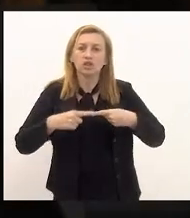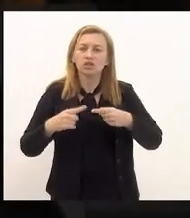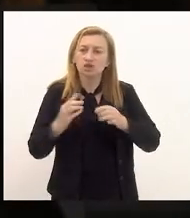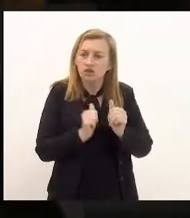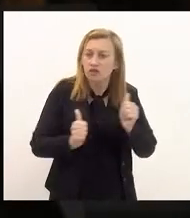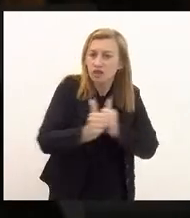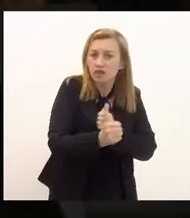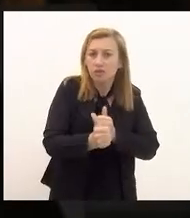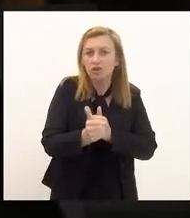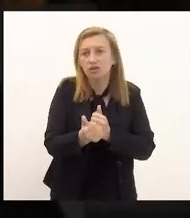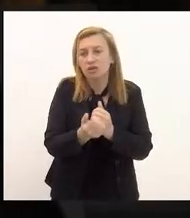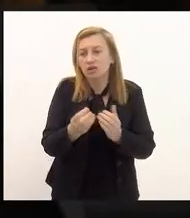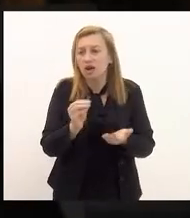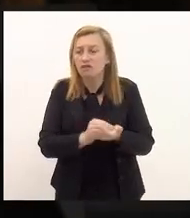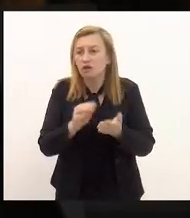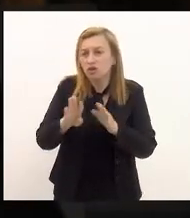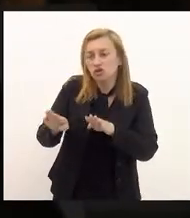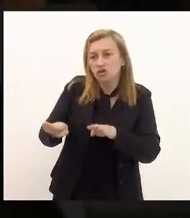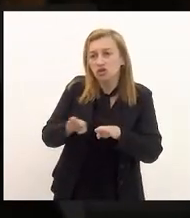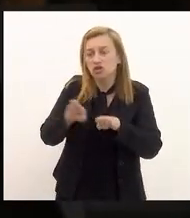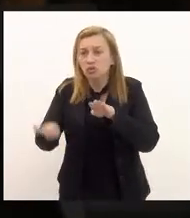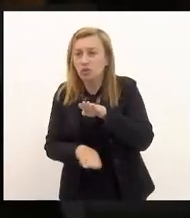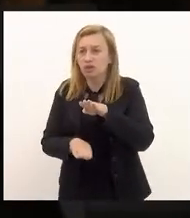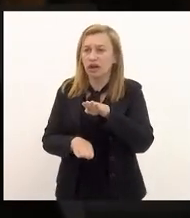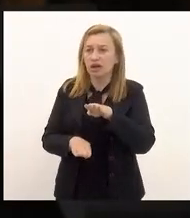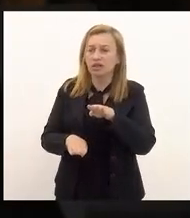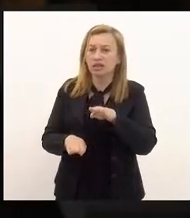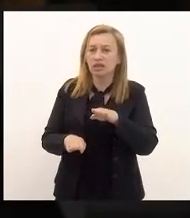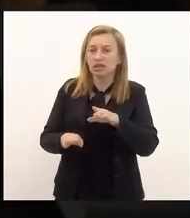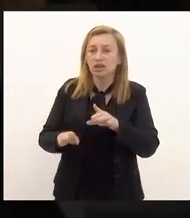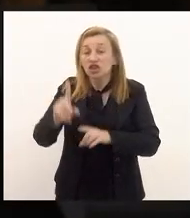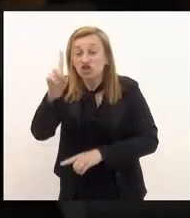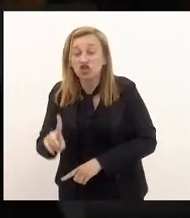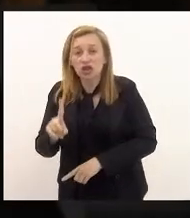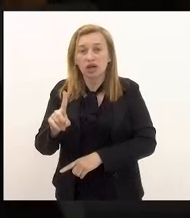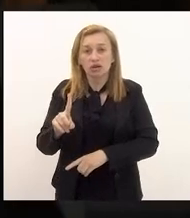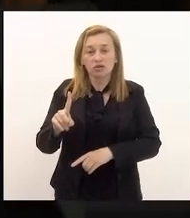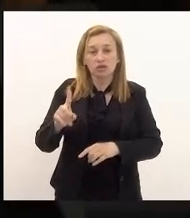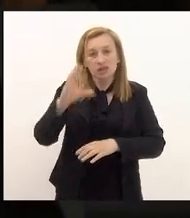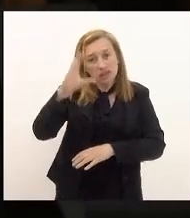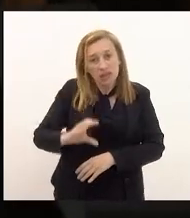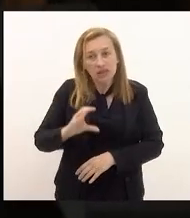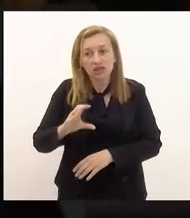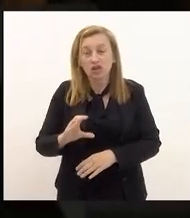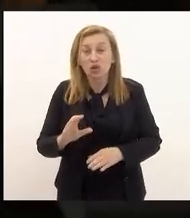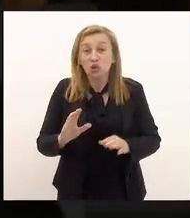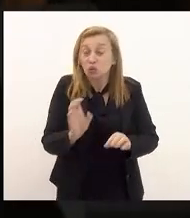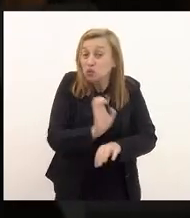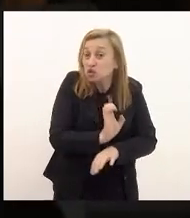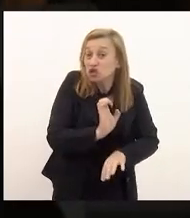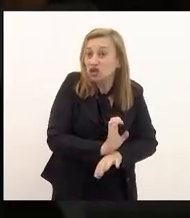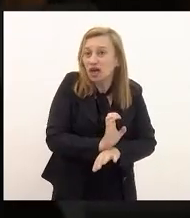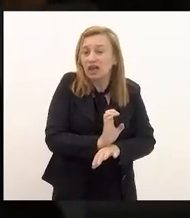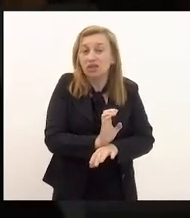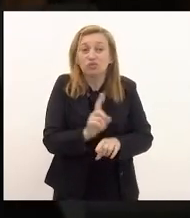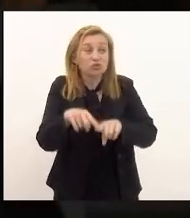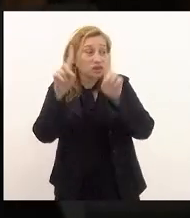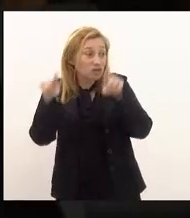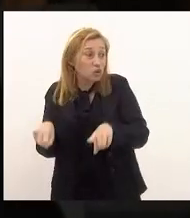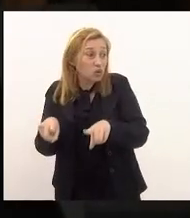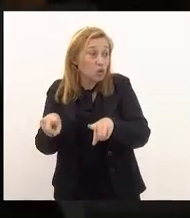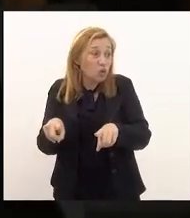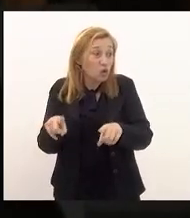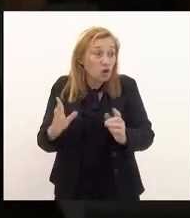enfrentamento das desigualdades de garantia de direitos de promoção da cidadania com o Estado apequenado com os servidores públicos